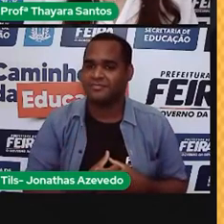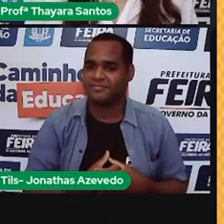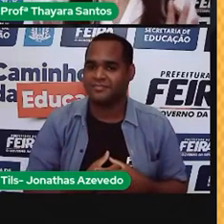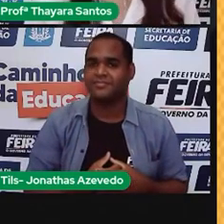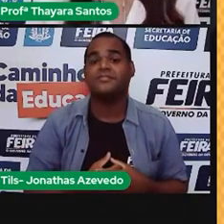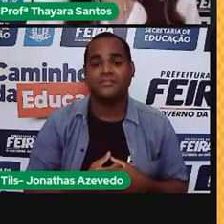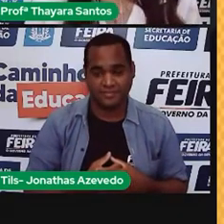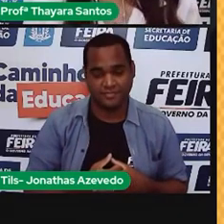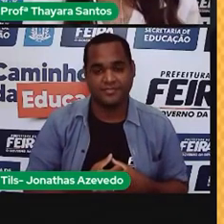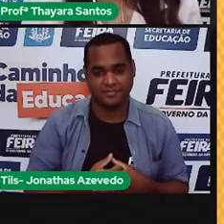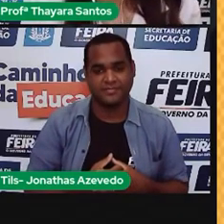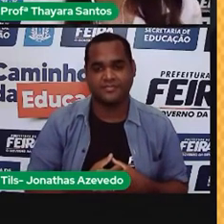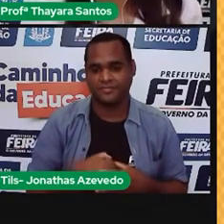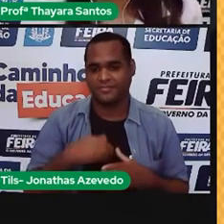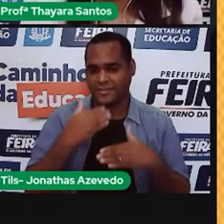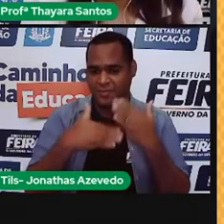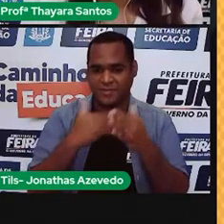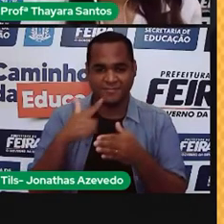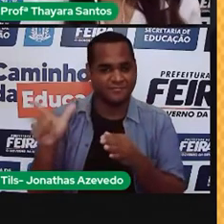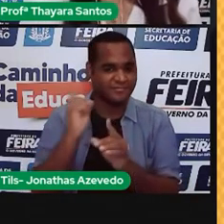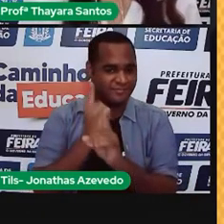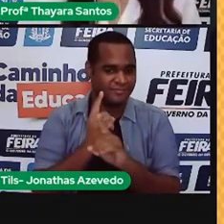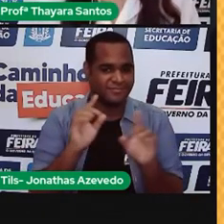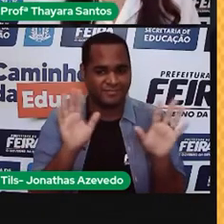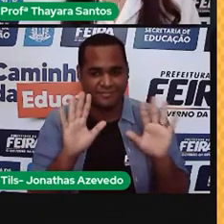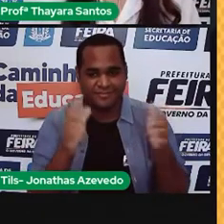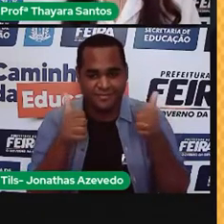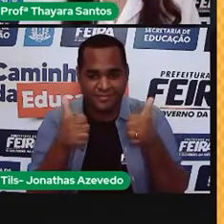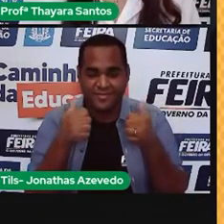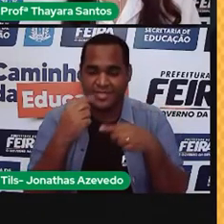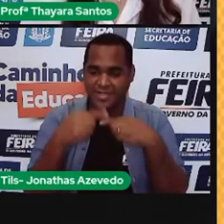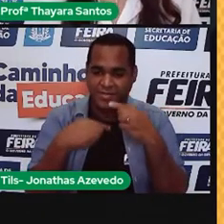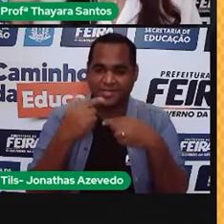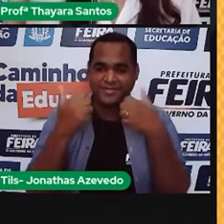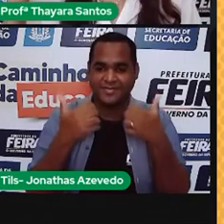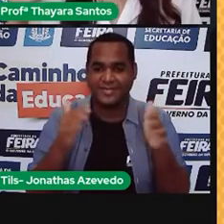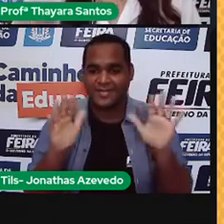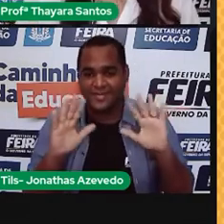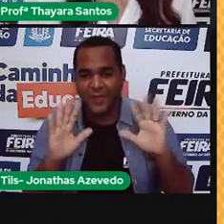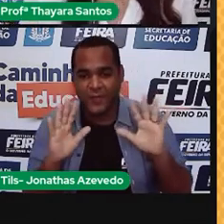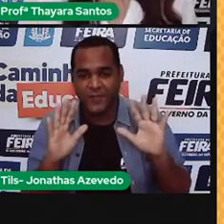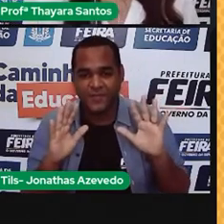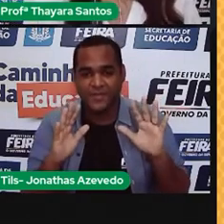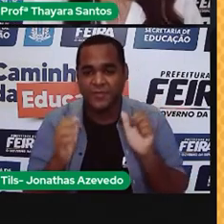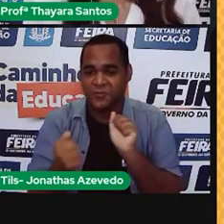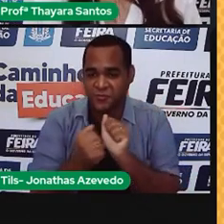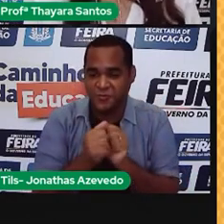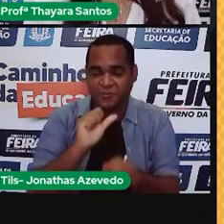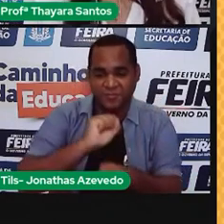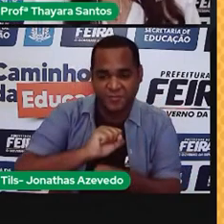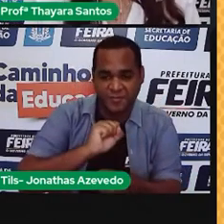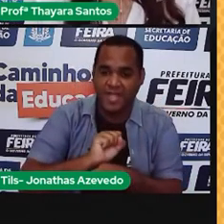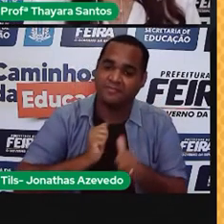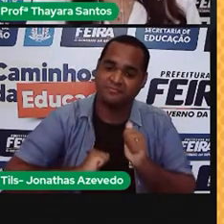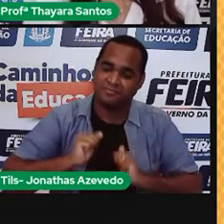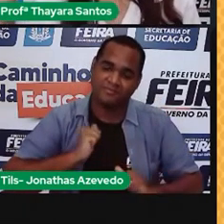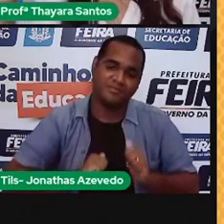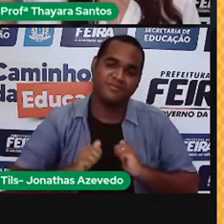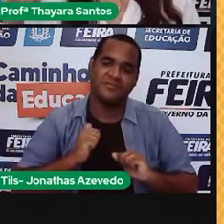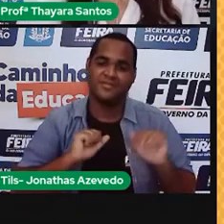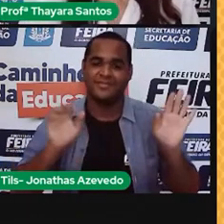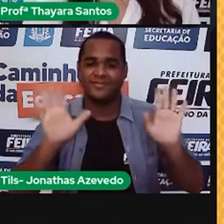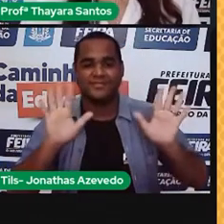descansar e daqui a pouco a gente se vê de novo. Até daqui a pouco, gente. Estamos aqui aguardando vocês para a próxima aula.